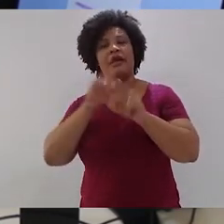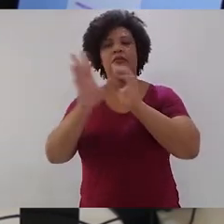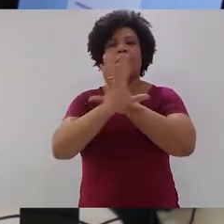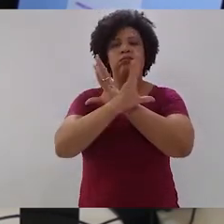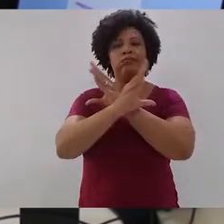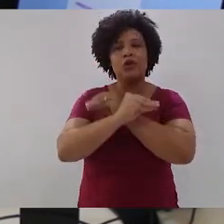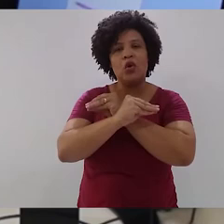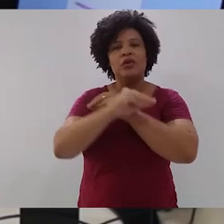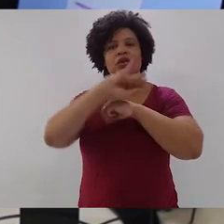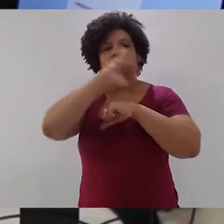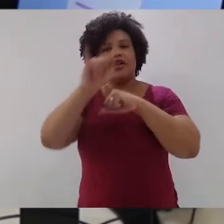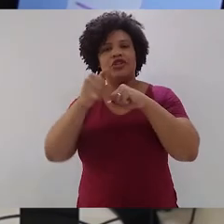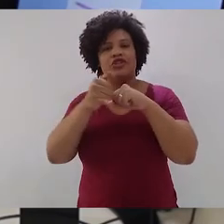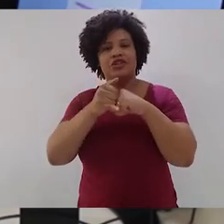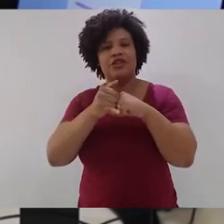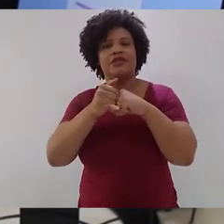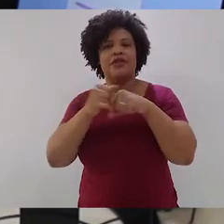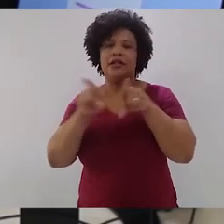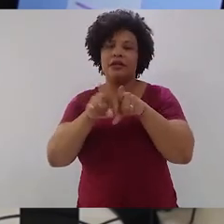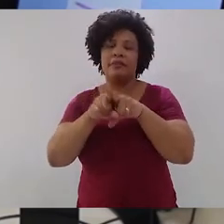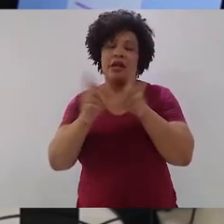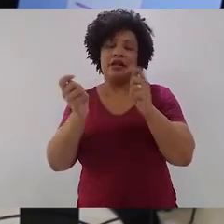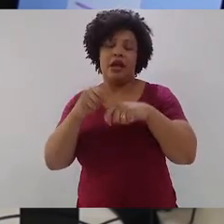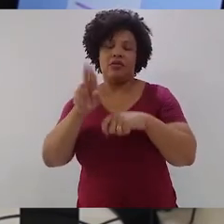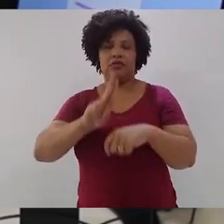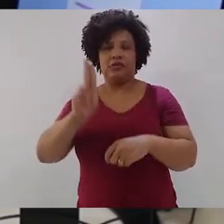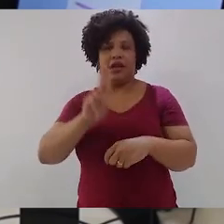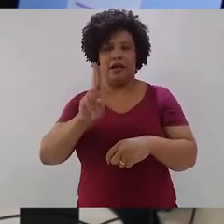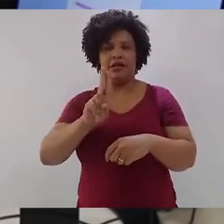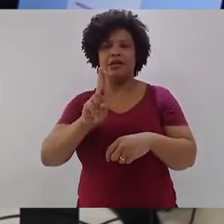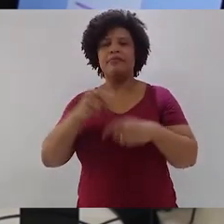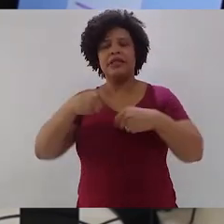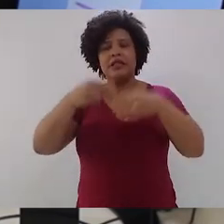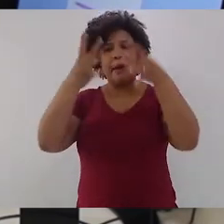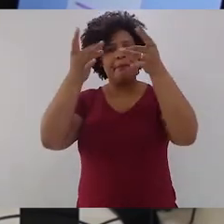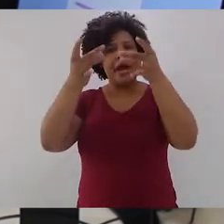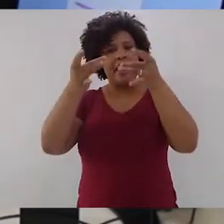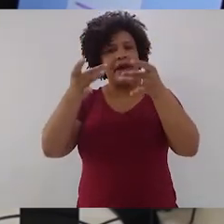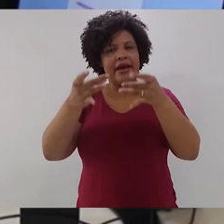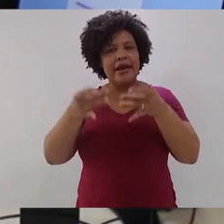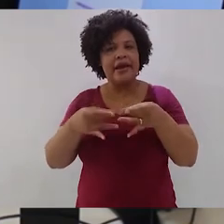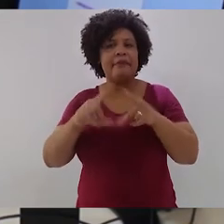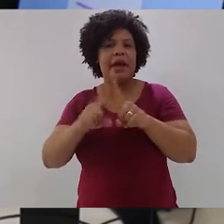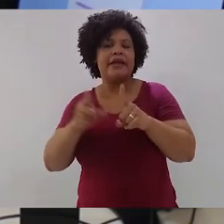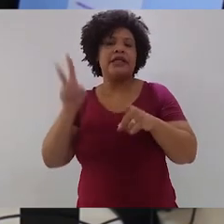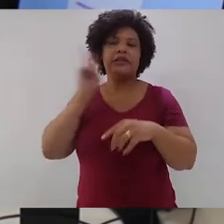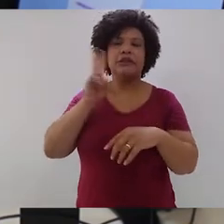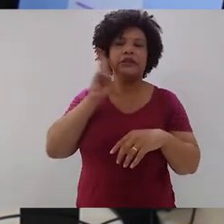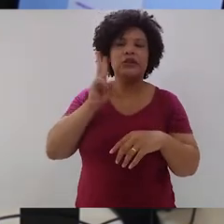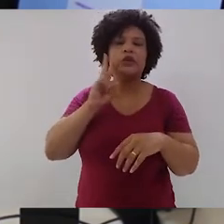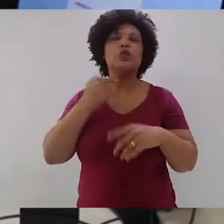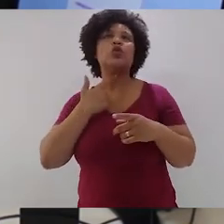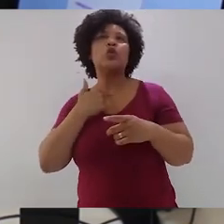alternativas que são muito bem usadas e que há momentos em que eu devo ser impreciso mesmo. Aí é o estilo, a história, o gosto, uma